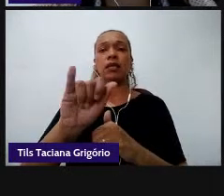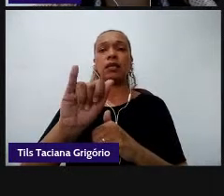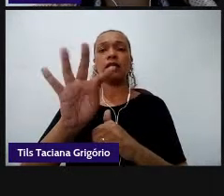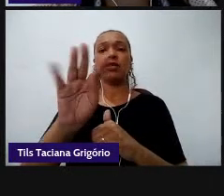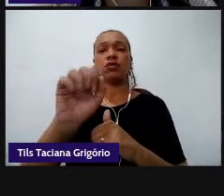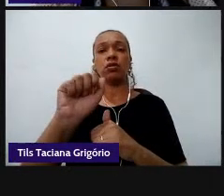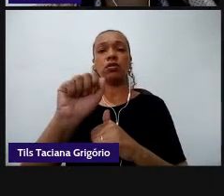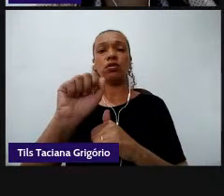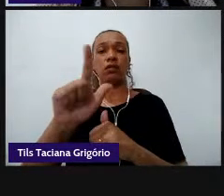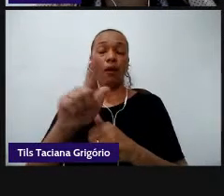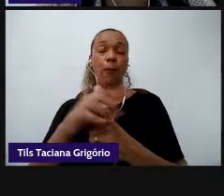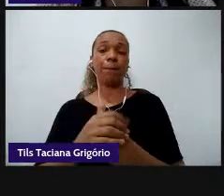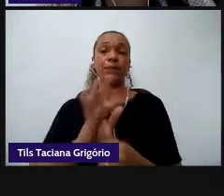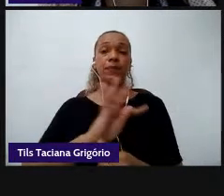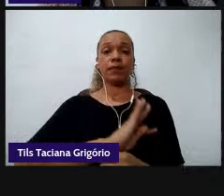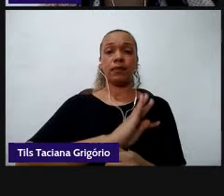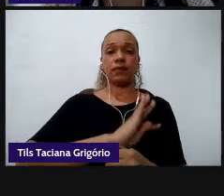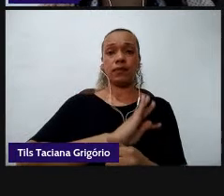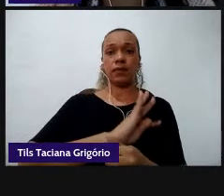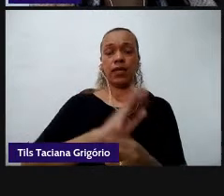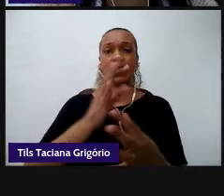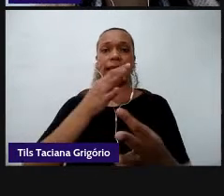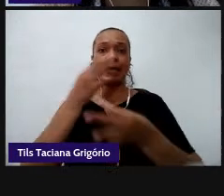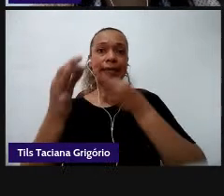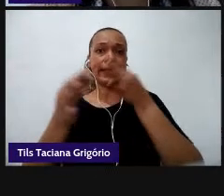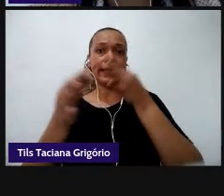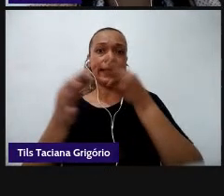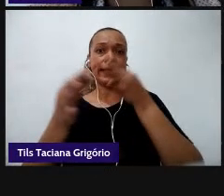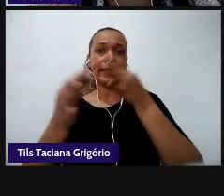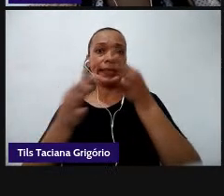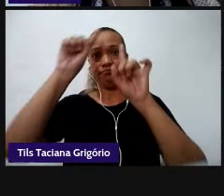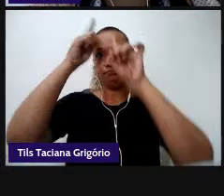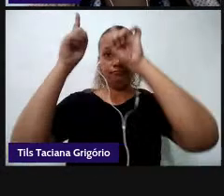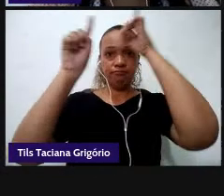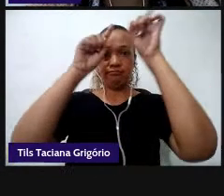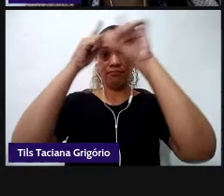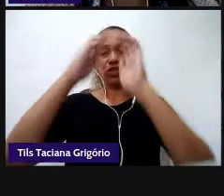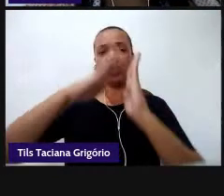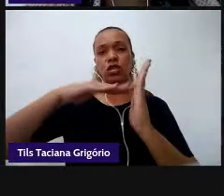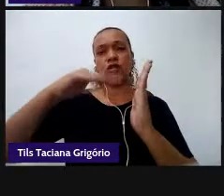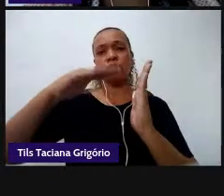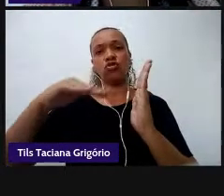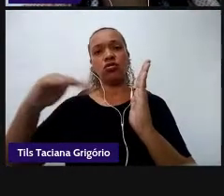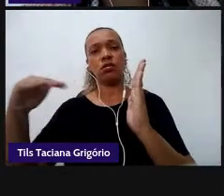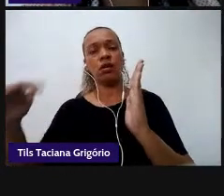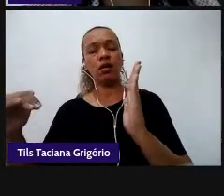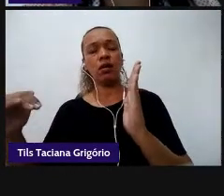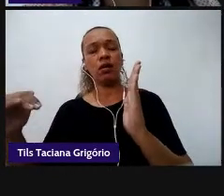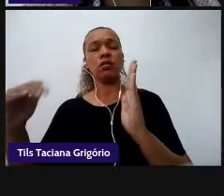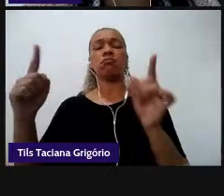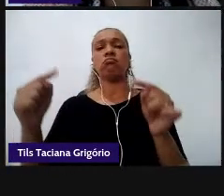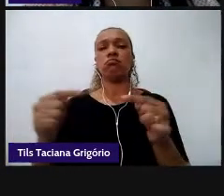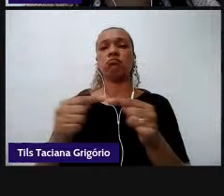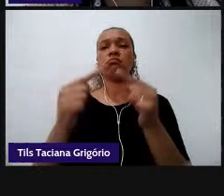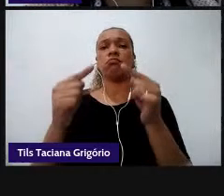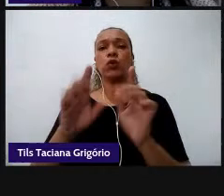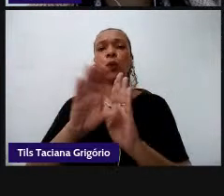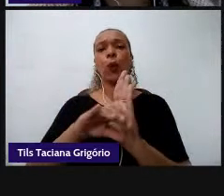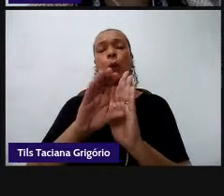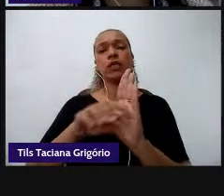críticas criativas éticas e estéticas que são proposições de dar dos conceitos da pedagogia dos